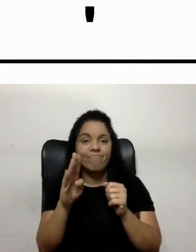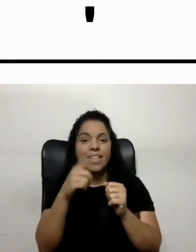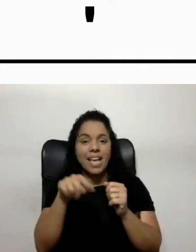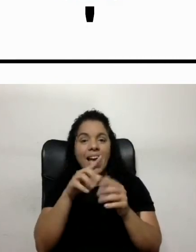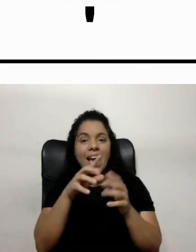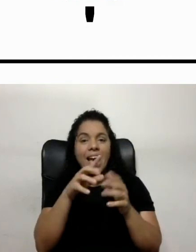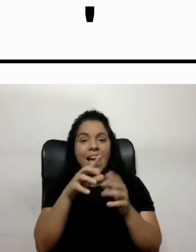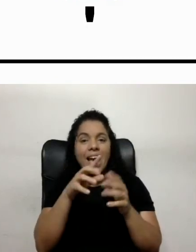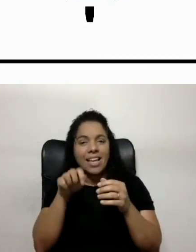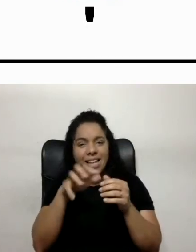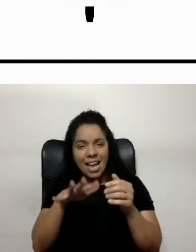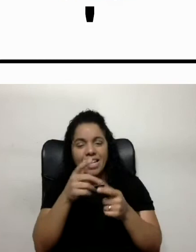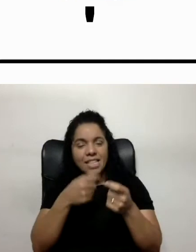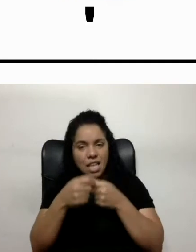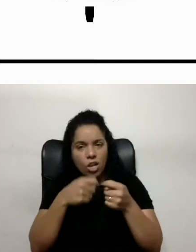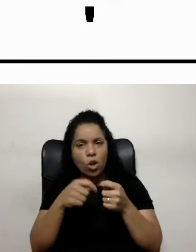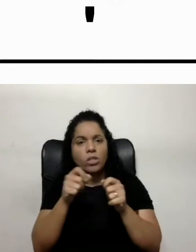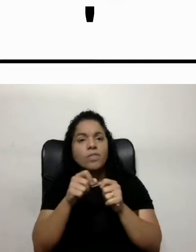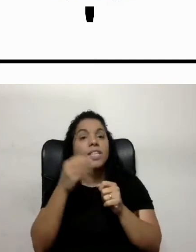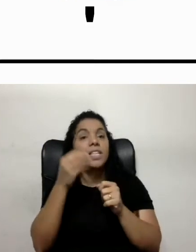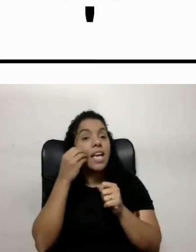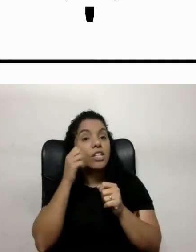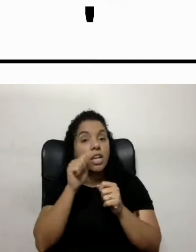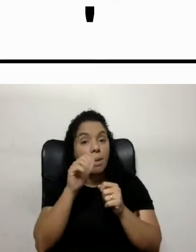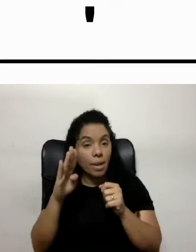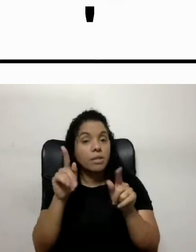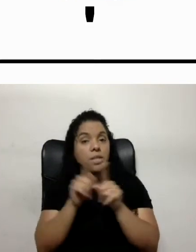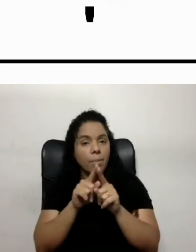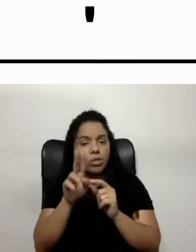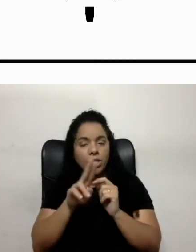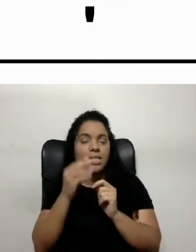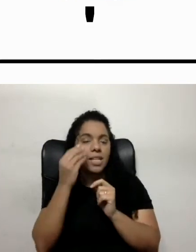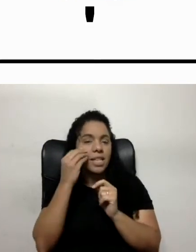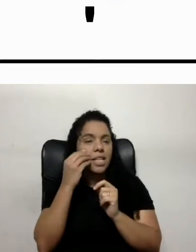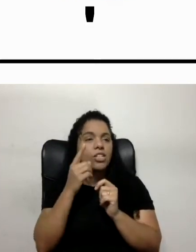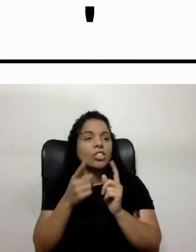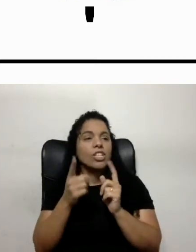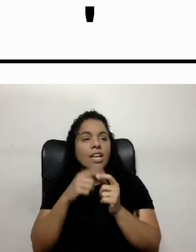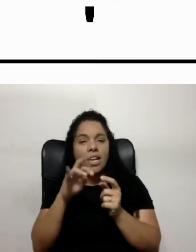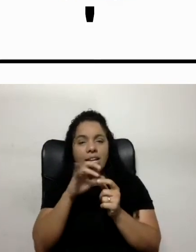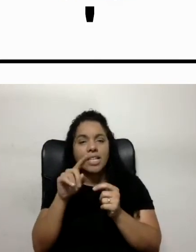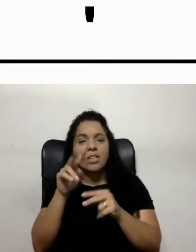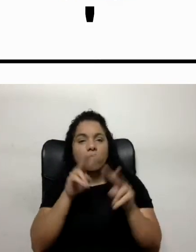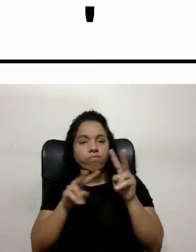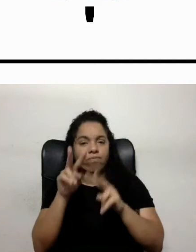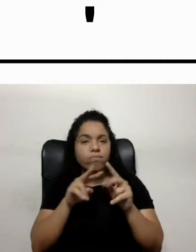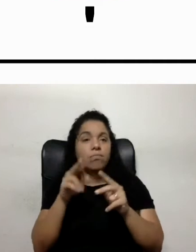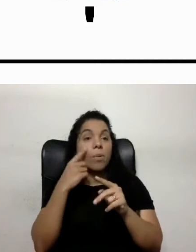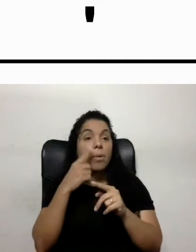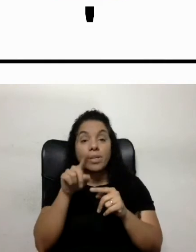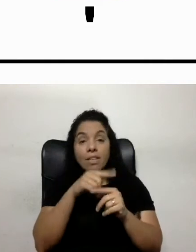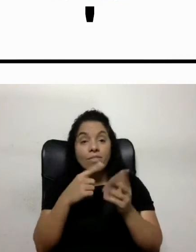área de negócio, quando é fazer um teste AB, a gente também utiliza esse teste de regressão visual para validar isso com o pessoal.